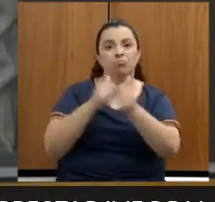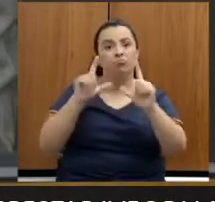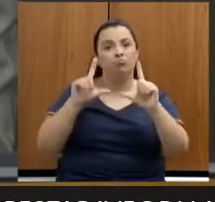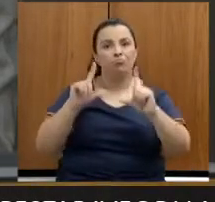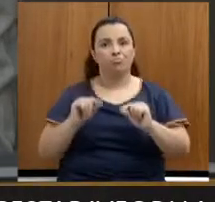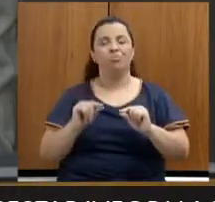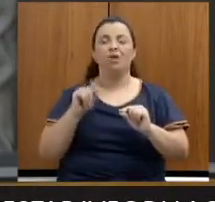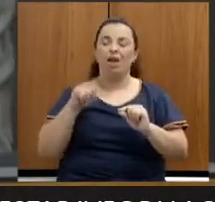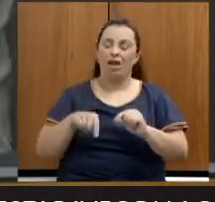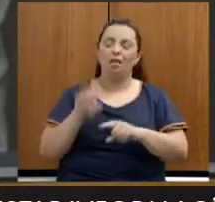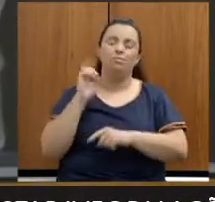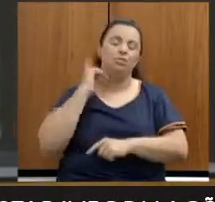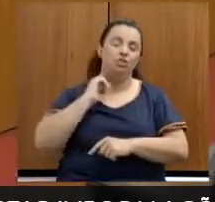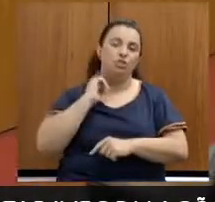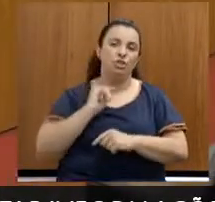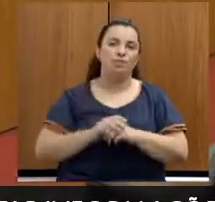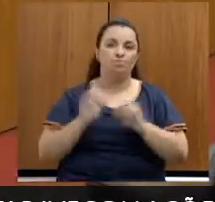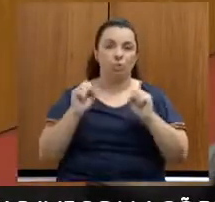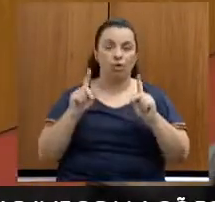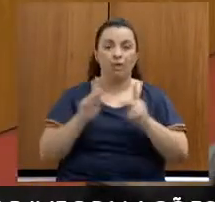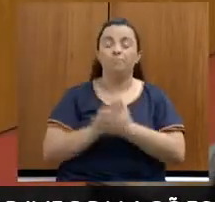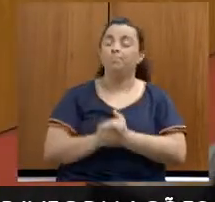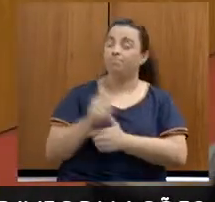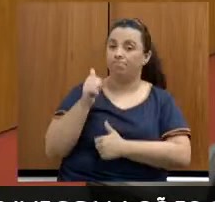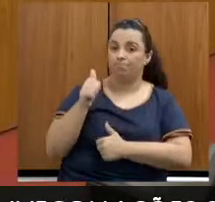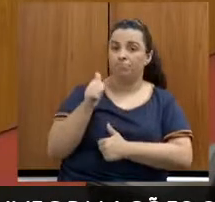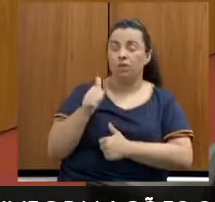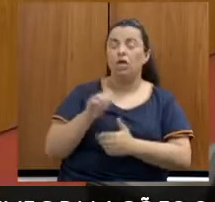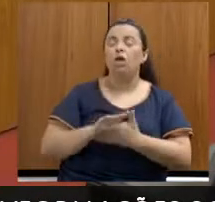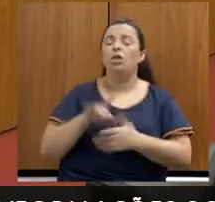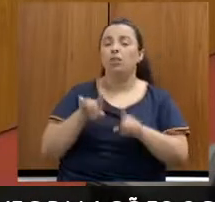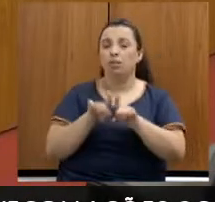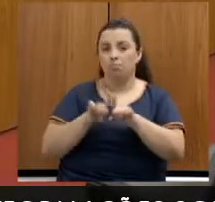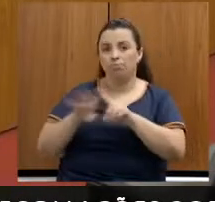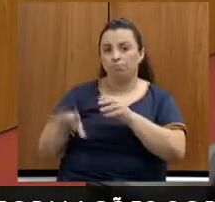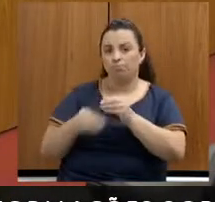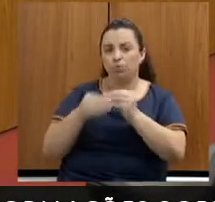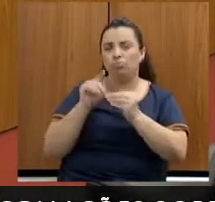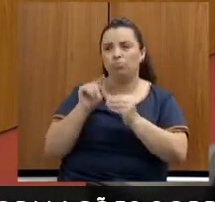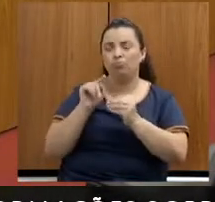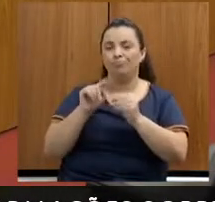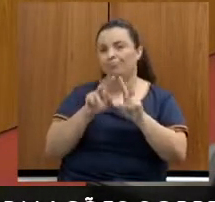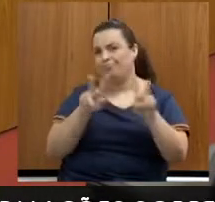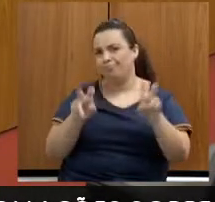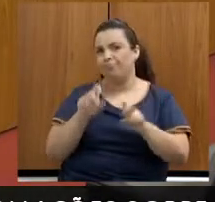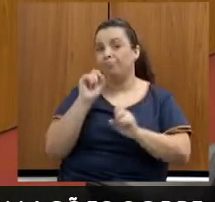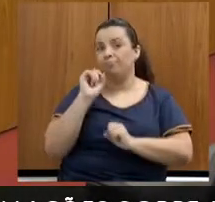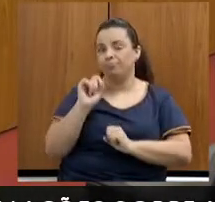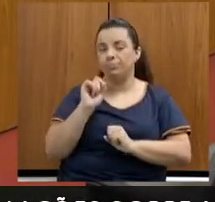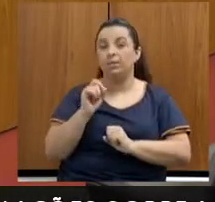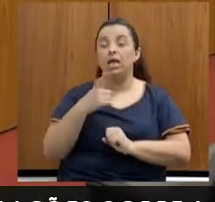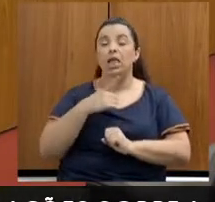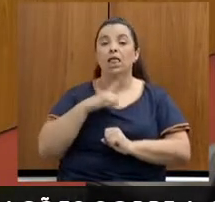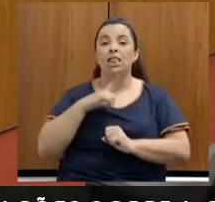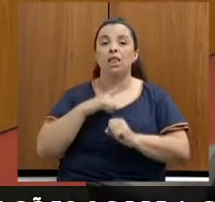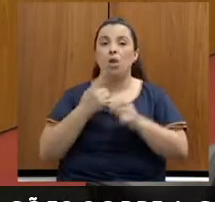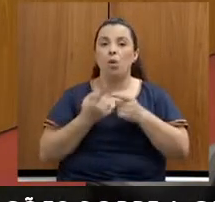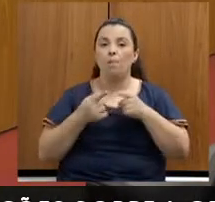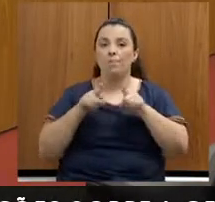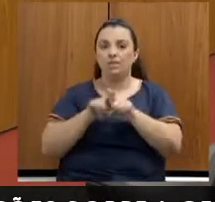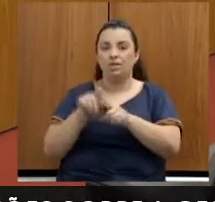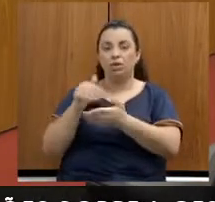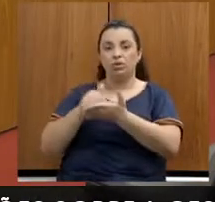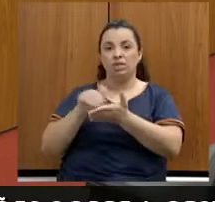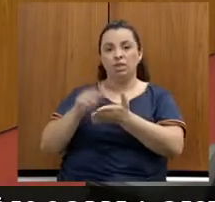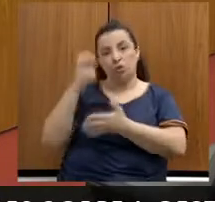Estado. Ok? Muito obrigado. Ok, deputado. Eu queria, então, acrescentar mais uma questão. Nós temos uma parceria com a Secretaria de Cultura